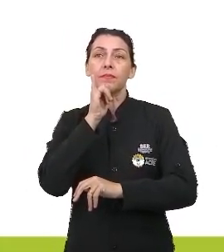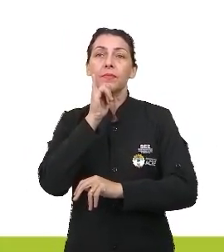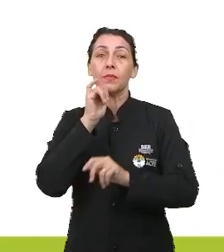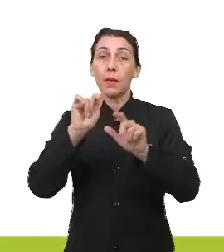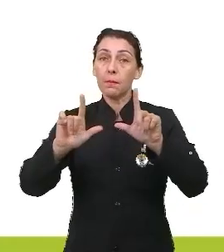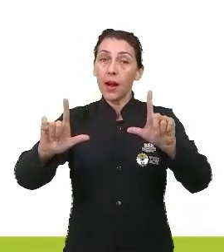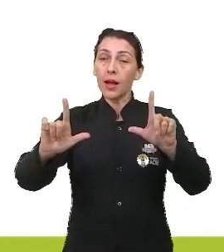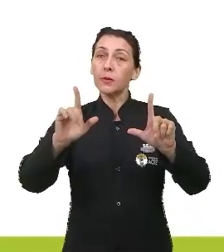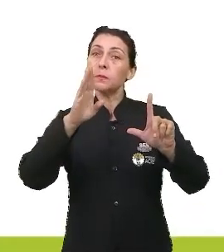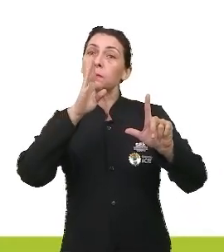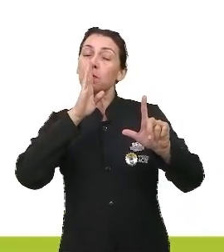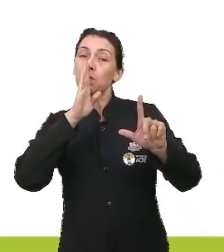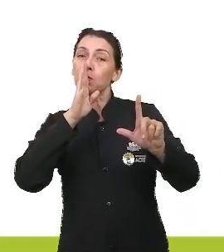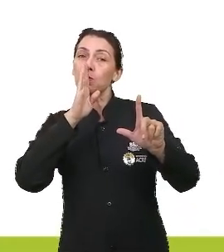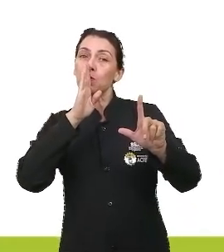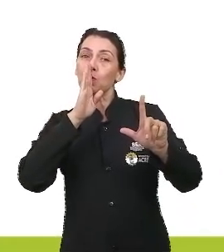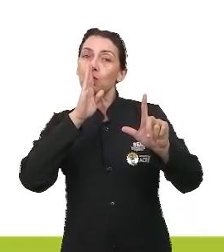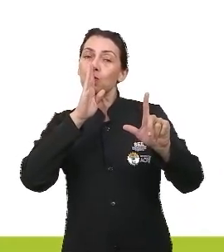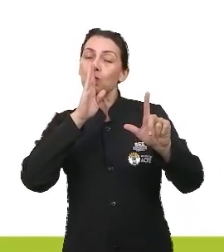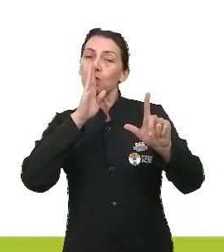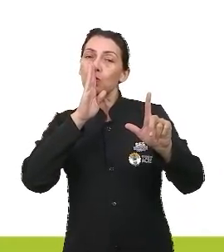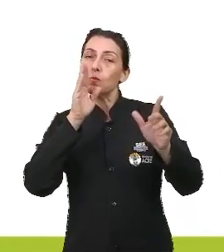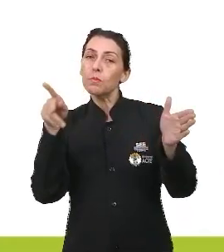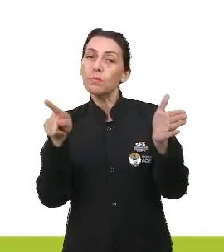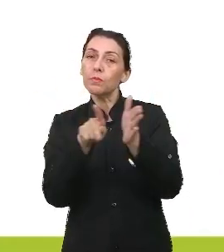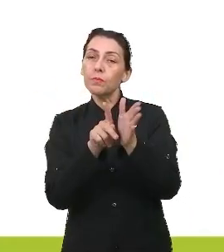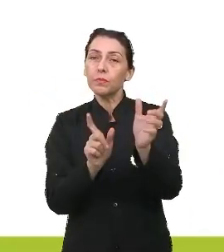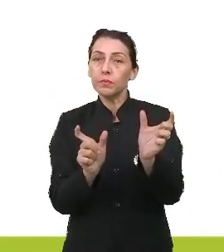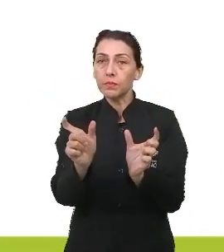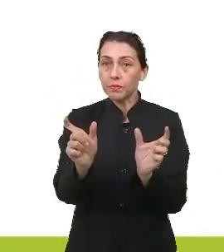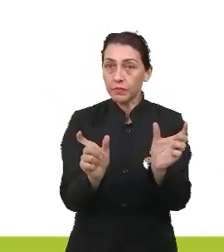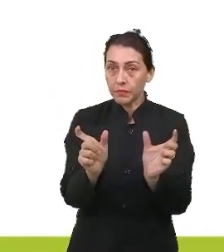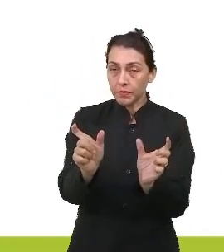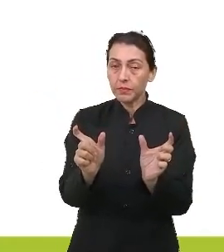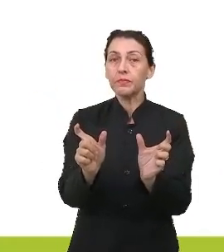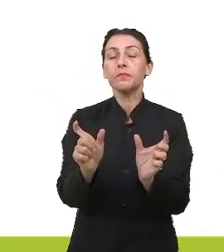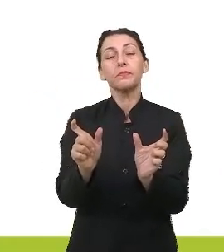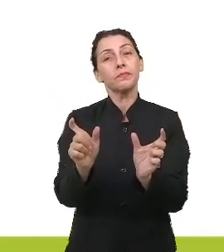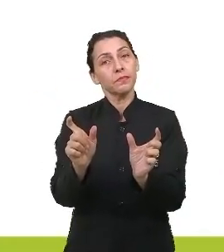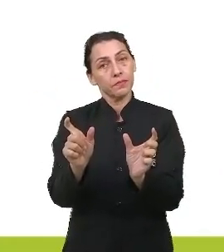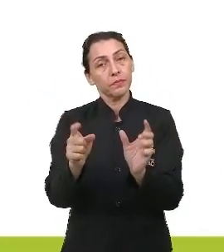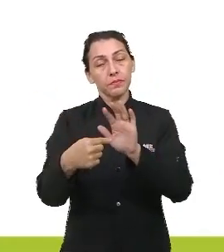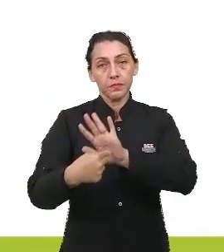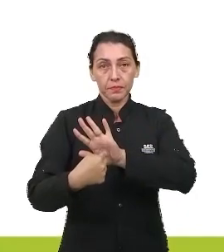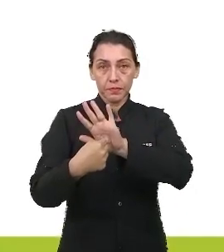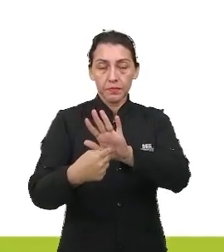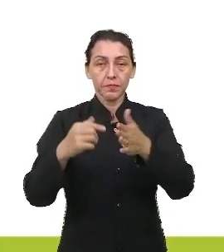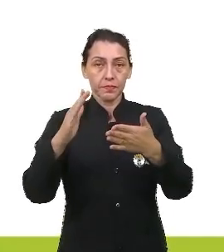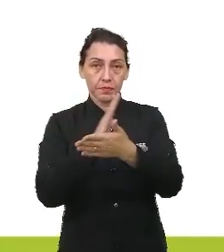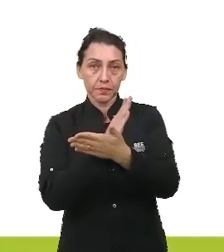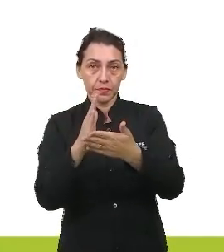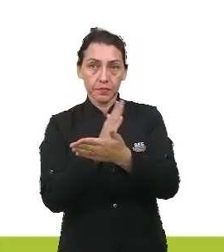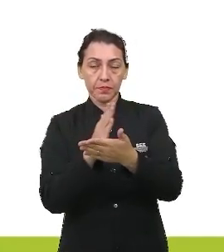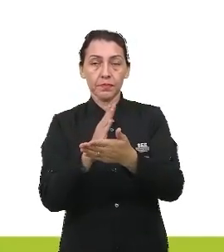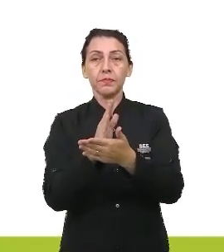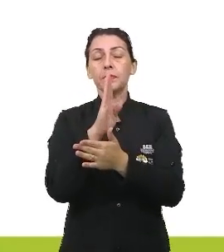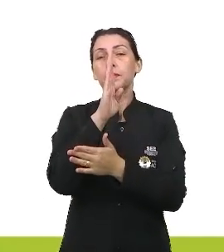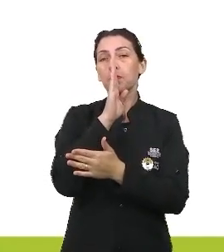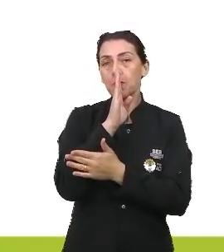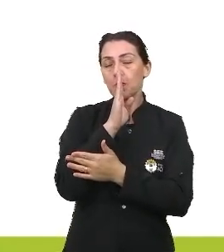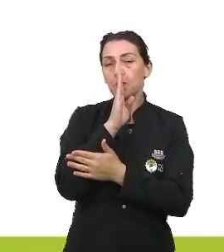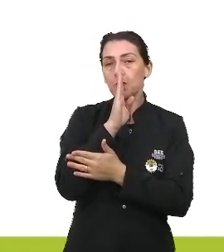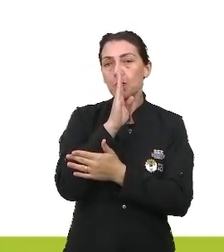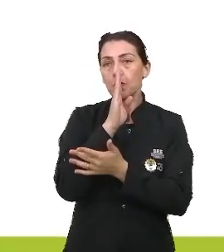silêncio nas palavras. Então, se eu tenho palavras, eu vou, estou expressando algo, como ter silêncio